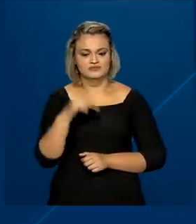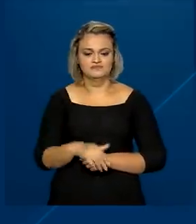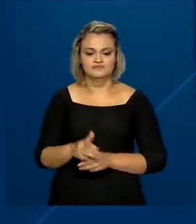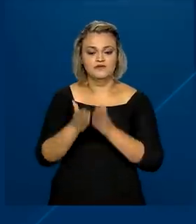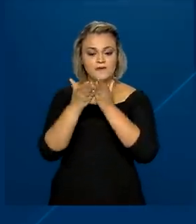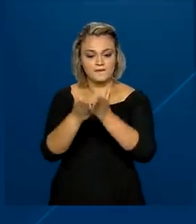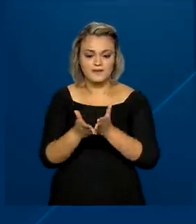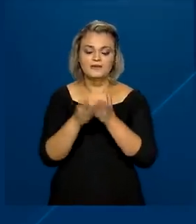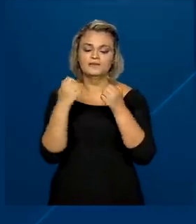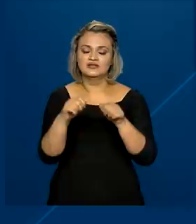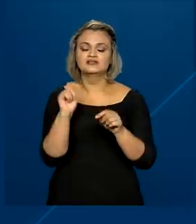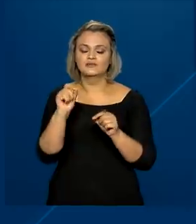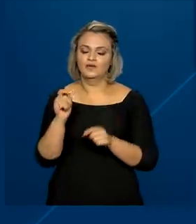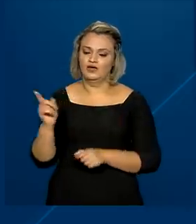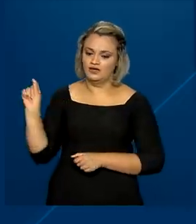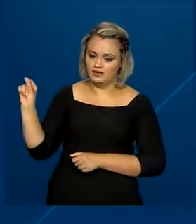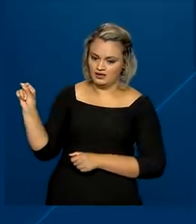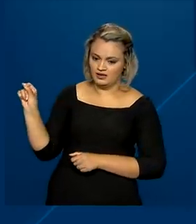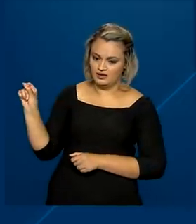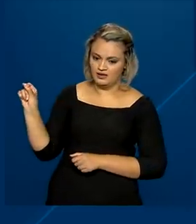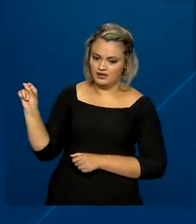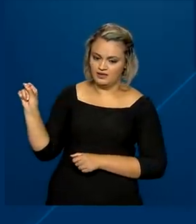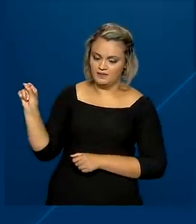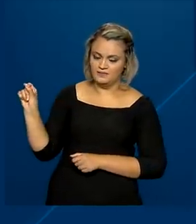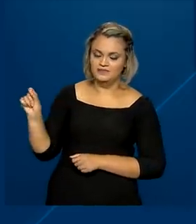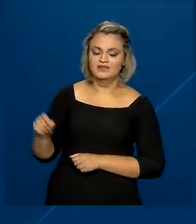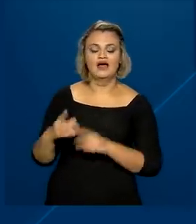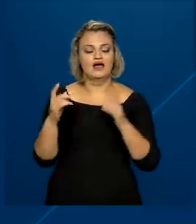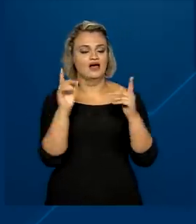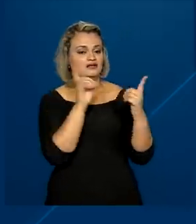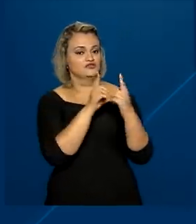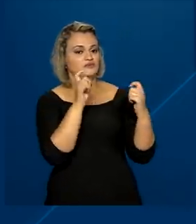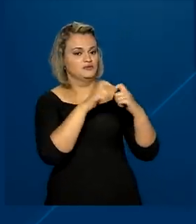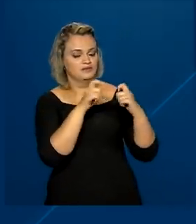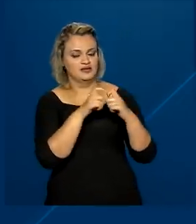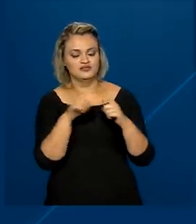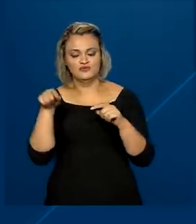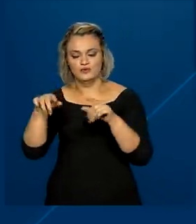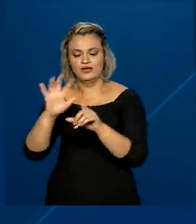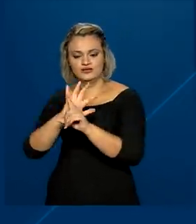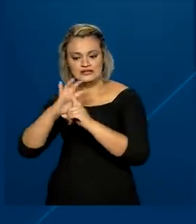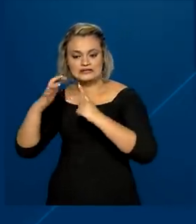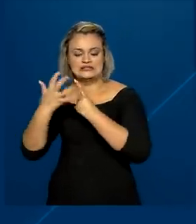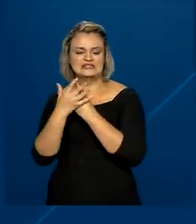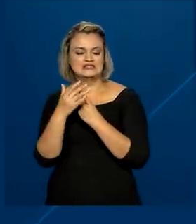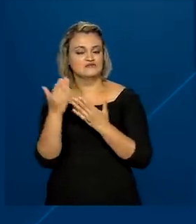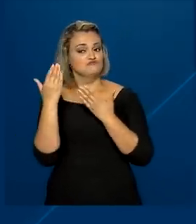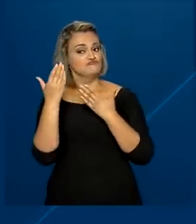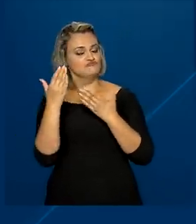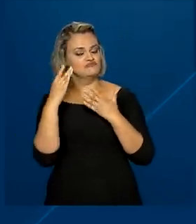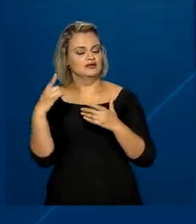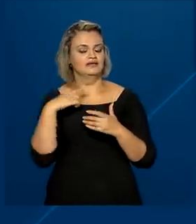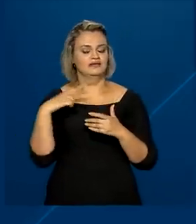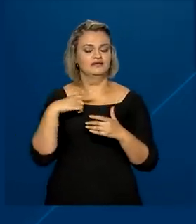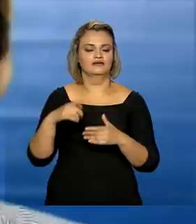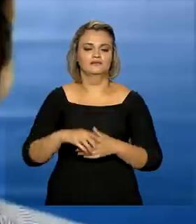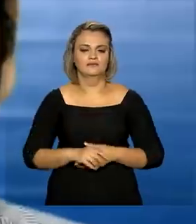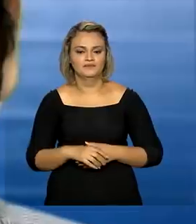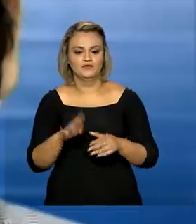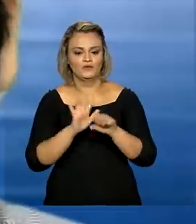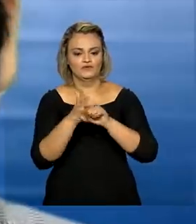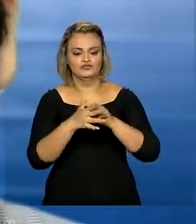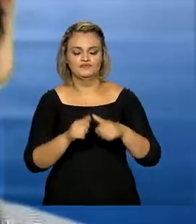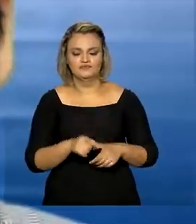embarcações devem oferecer atendimento médico e cabines para isolamento de casos suspeitos a bordo.